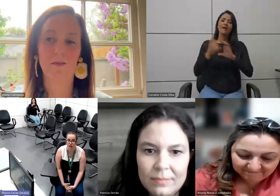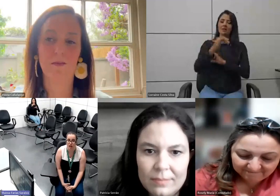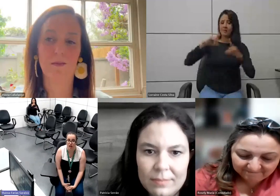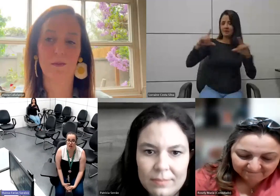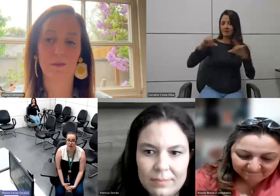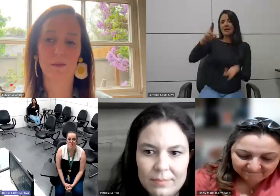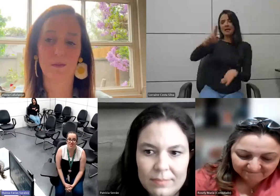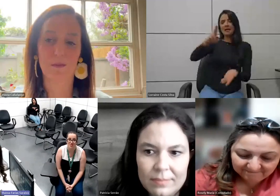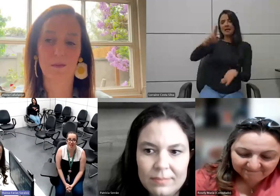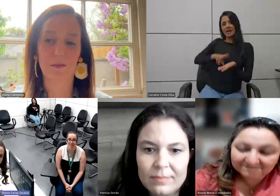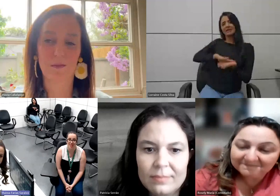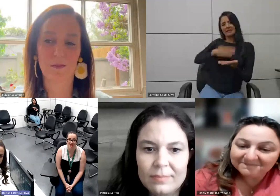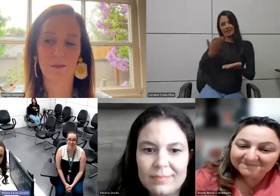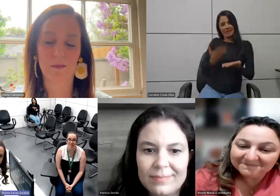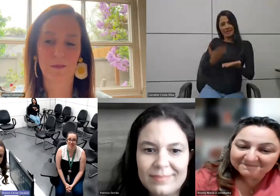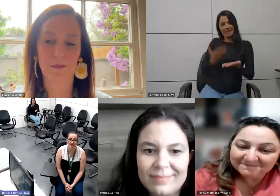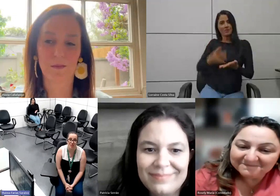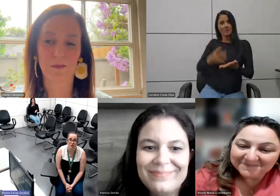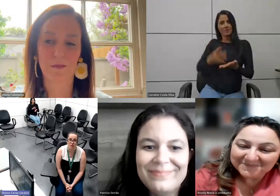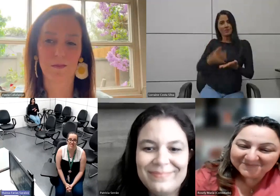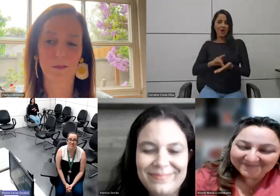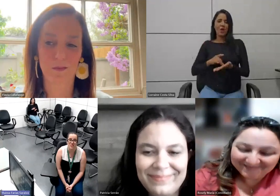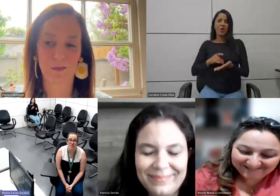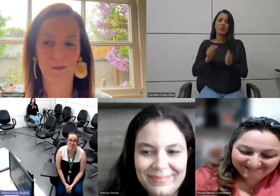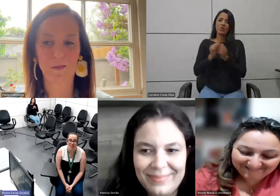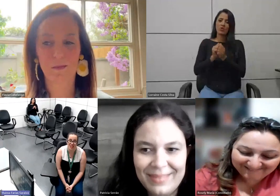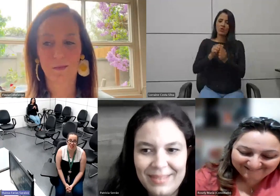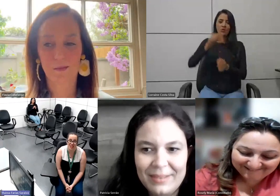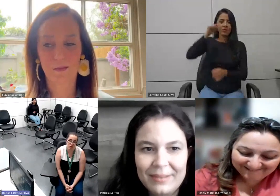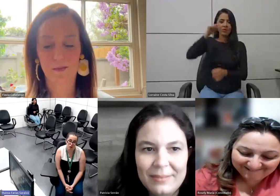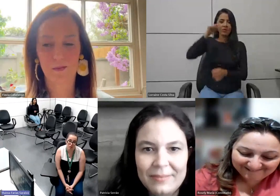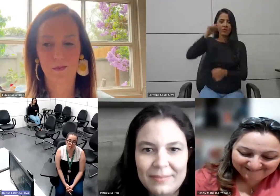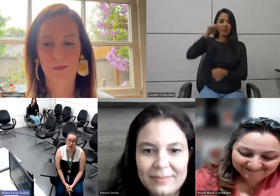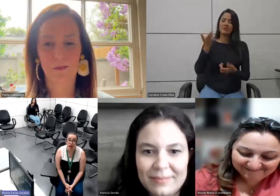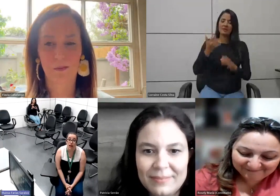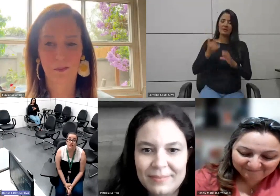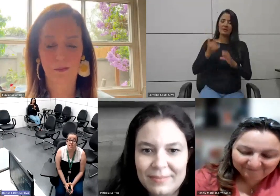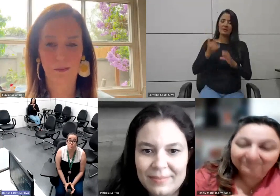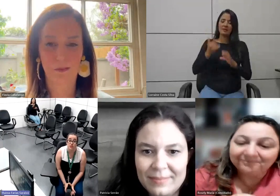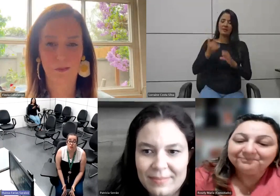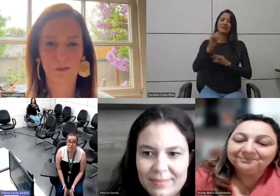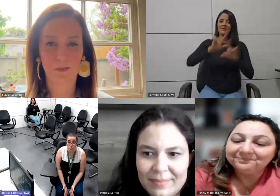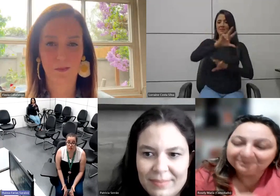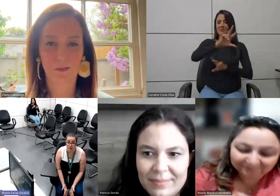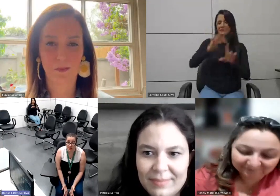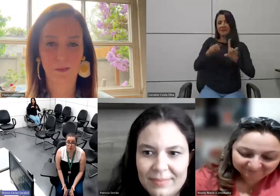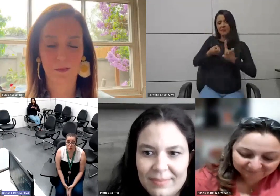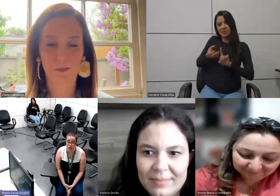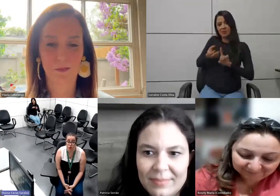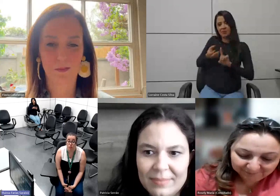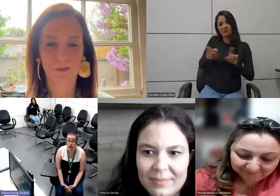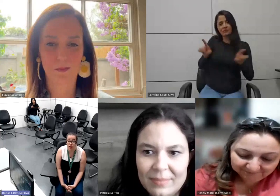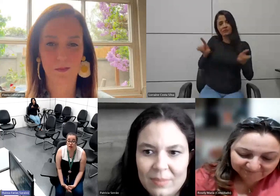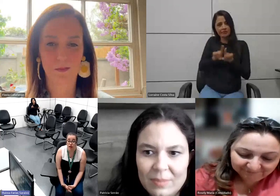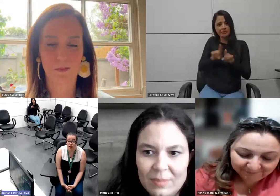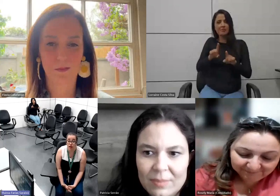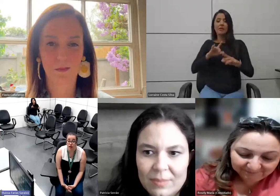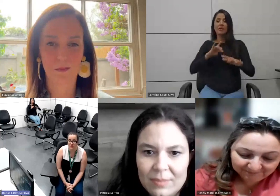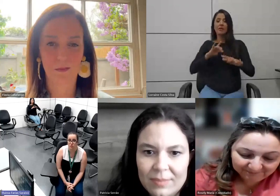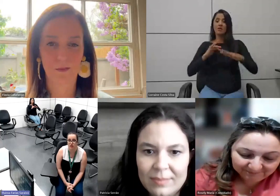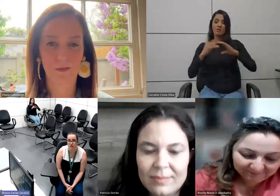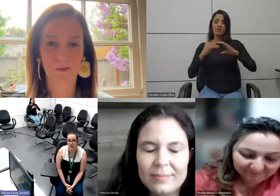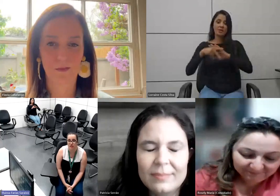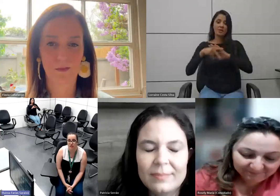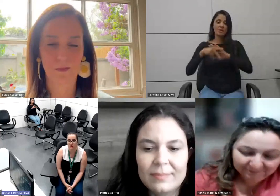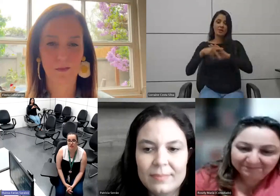oficial junto com a Lúcia aí dos canais TV Brasil e Canal Gove estamos sempre disponíveis também pelo e-mail da